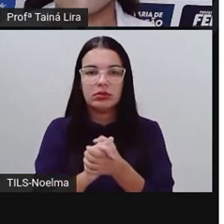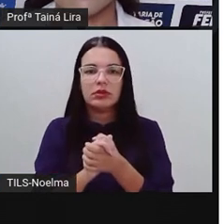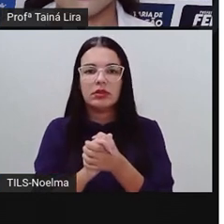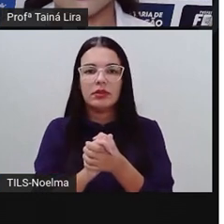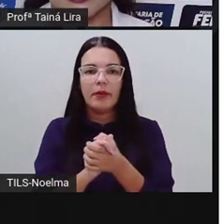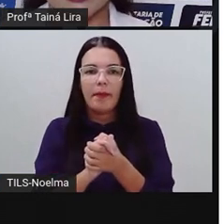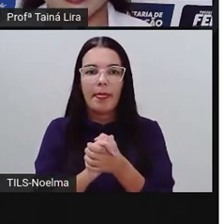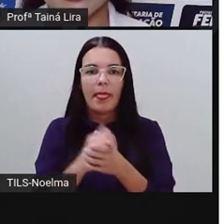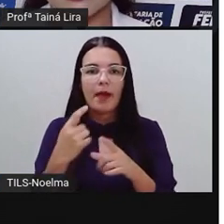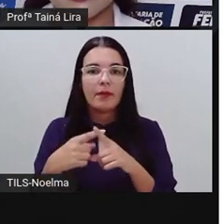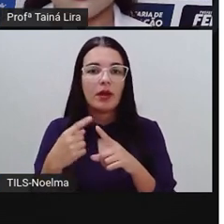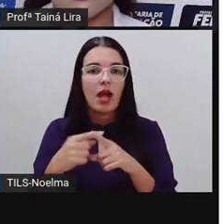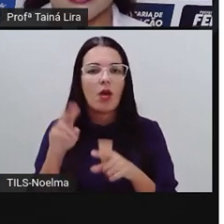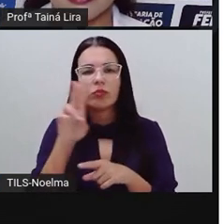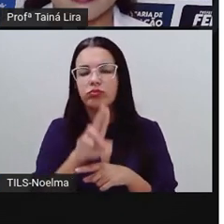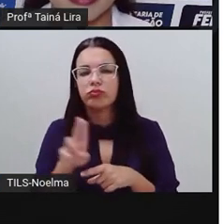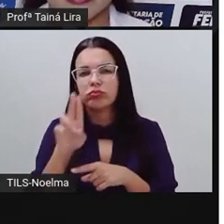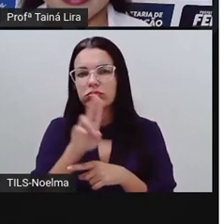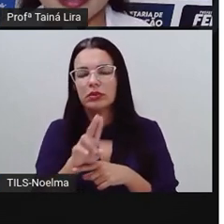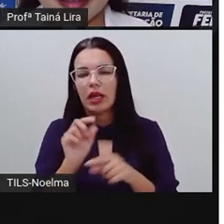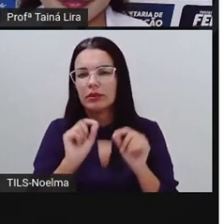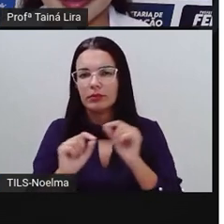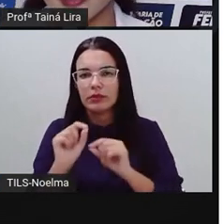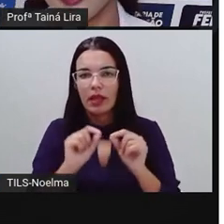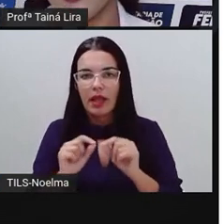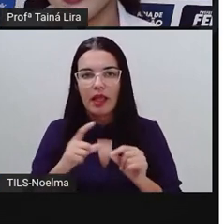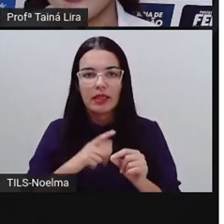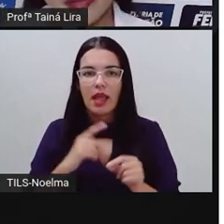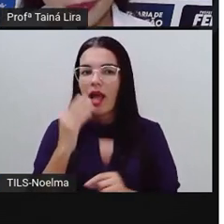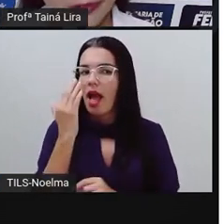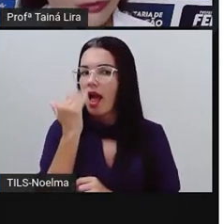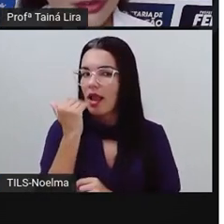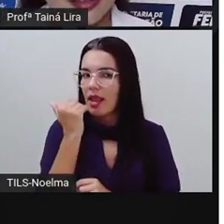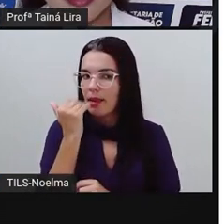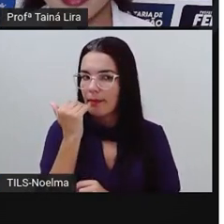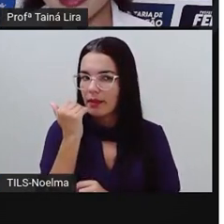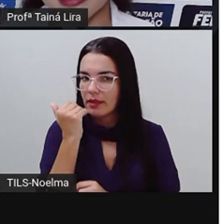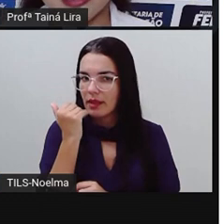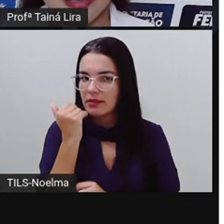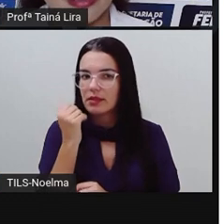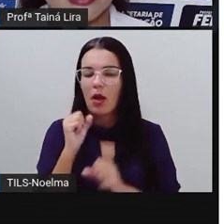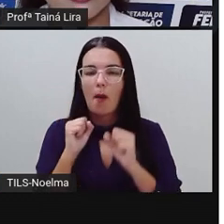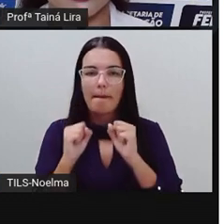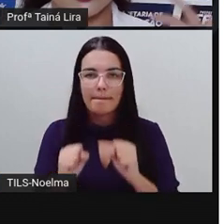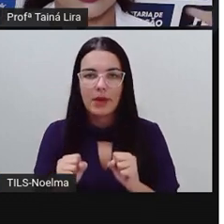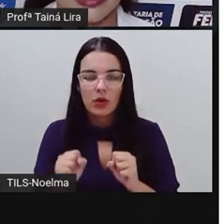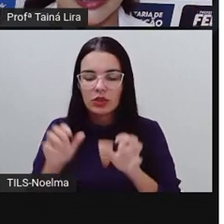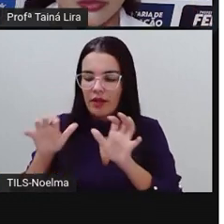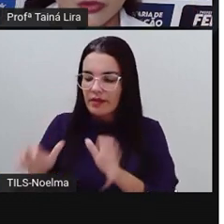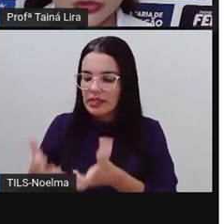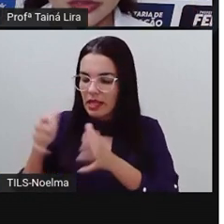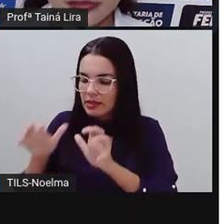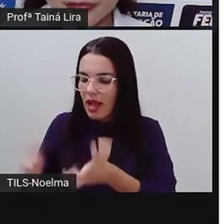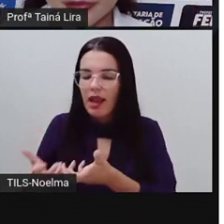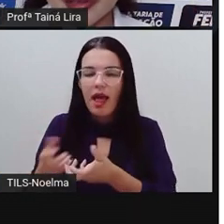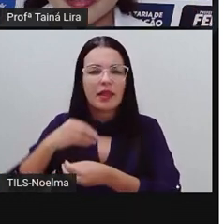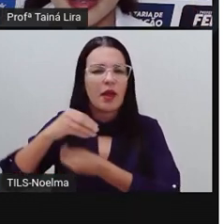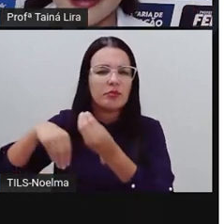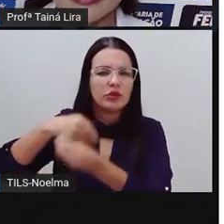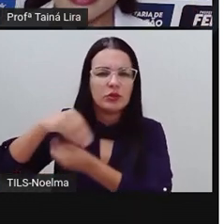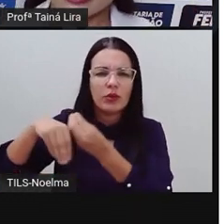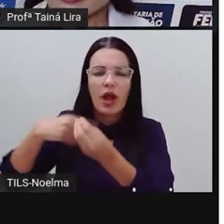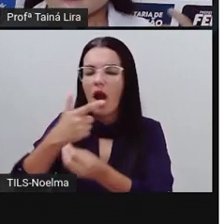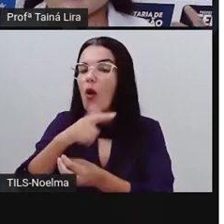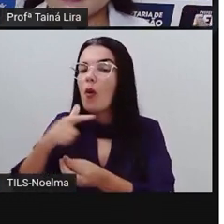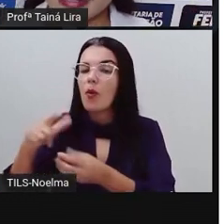é consumido aí tanto na alimentação, então, você pode fazer aí salada de agrião, misturar até com outras folhas,